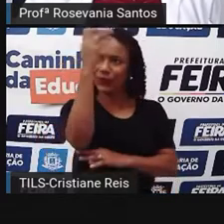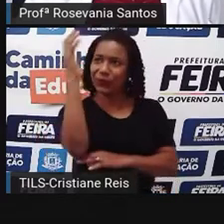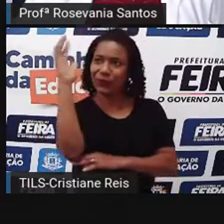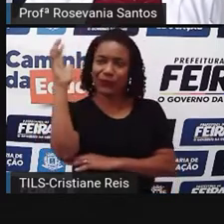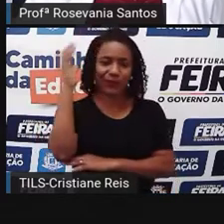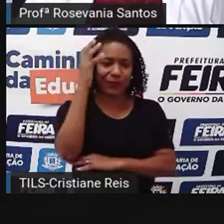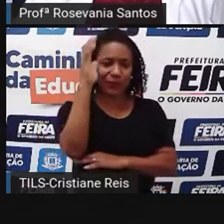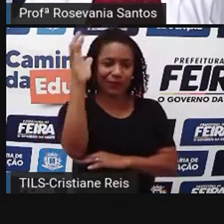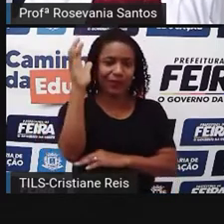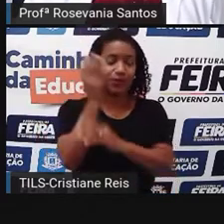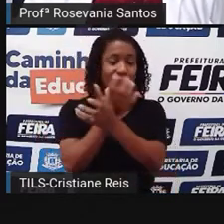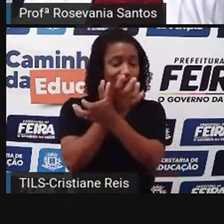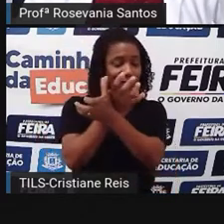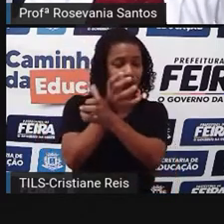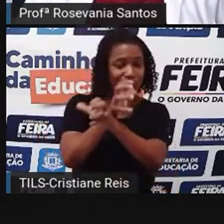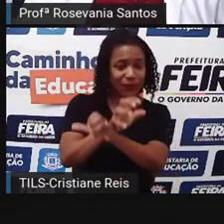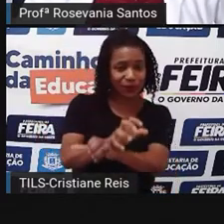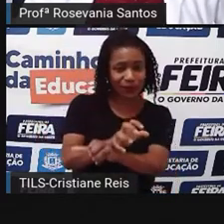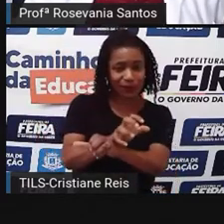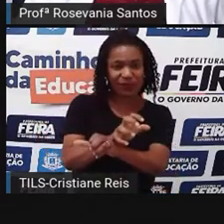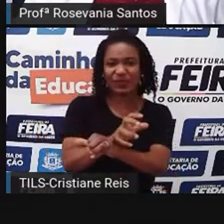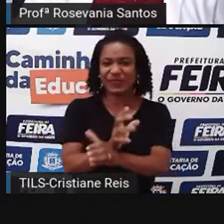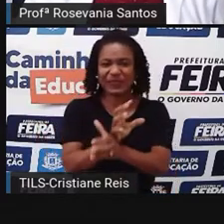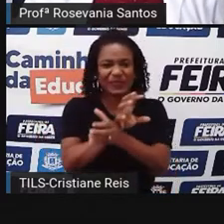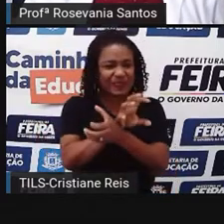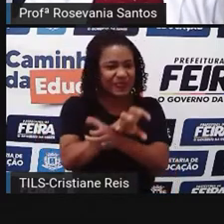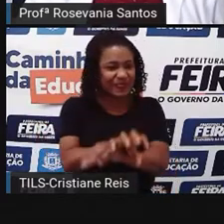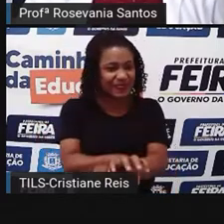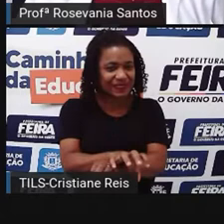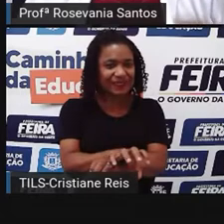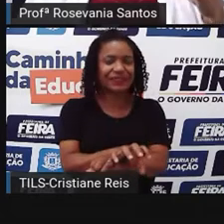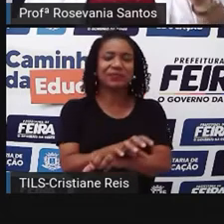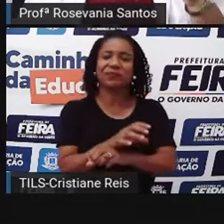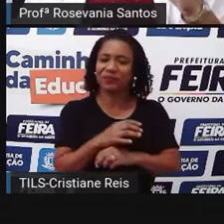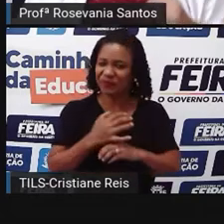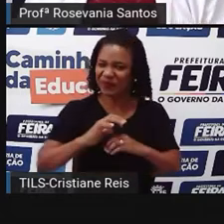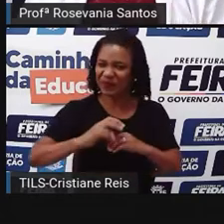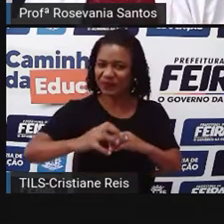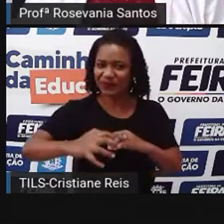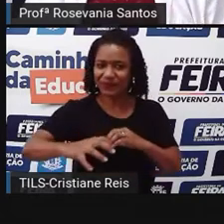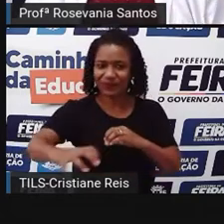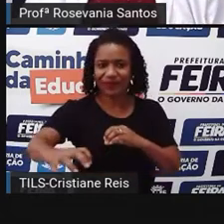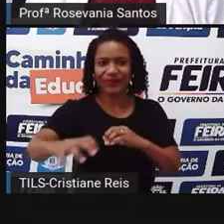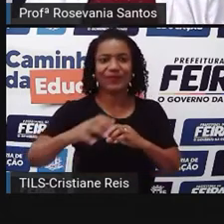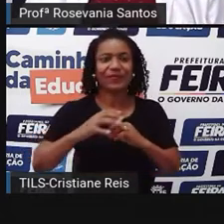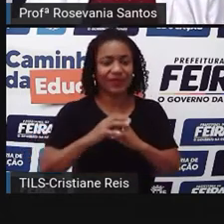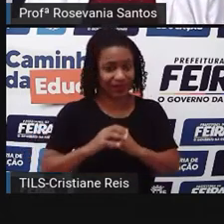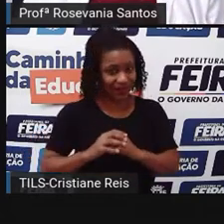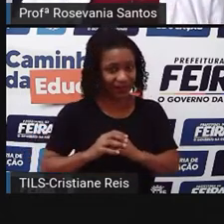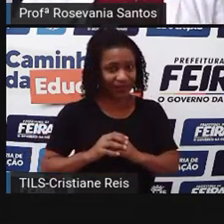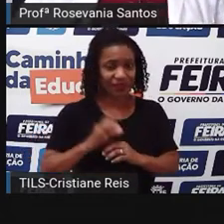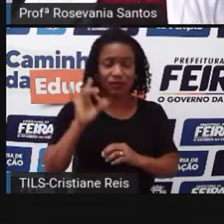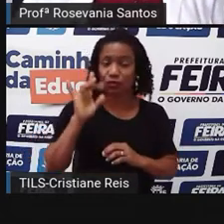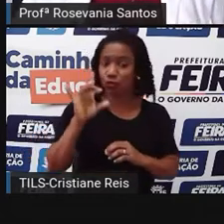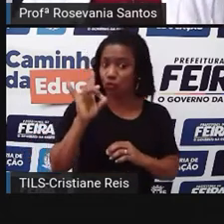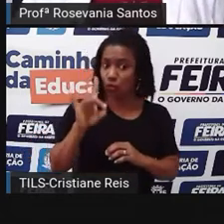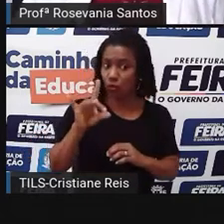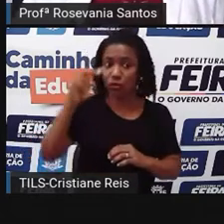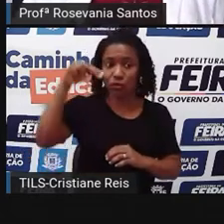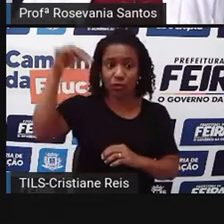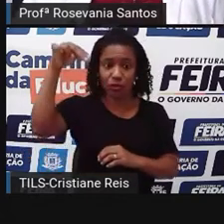sertão mesmo, bora dizer, como característica que agrupa esses estados, embora não tenha somente sertão no nordeste,